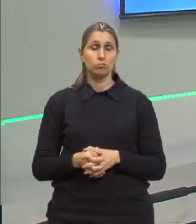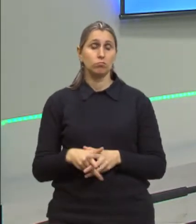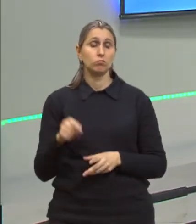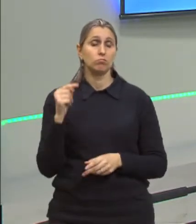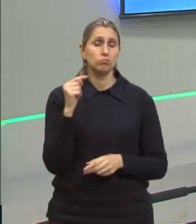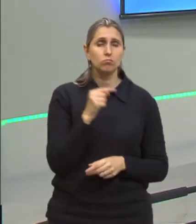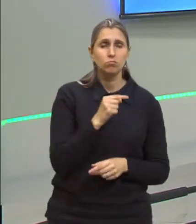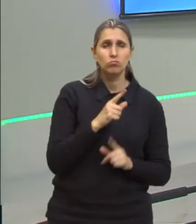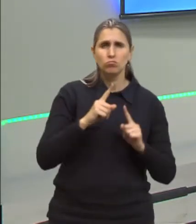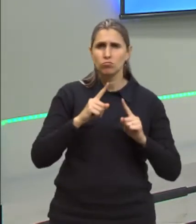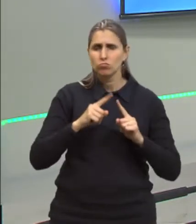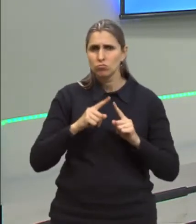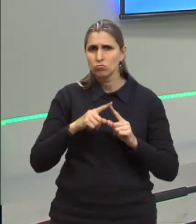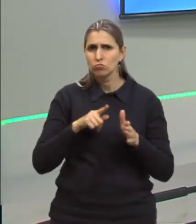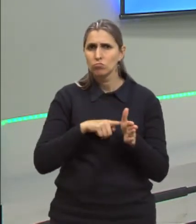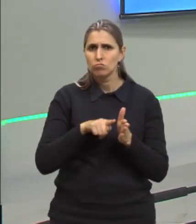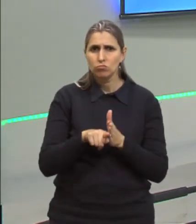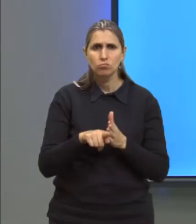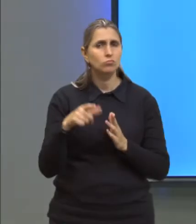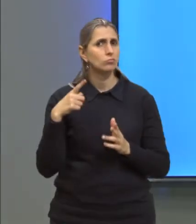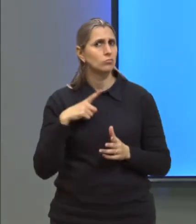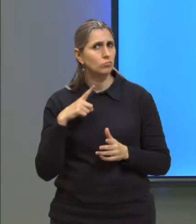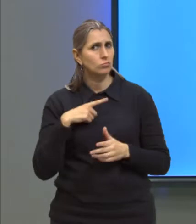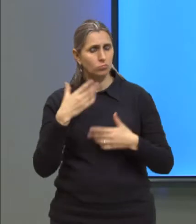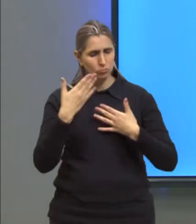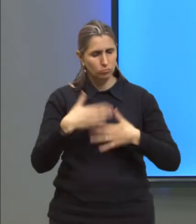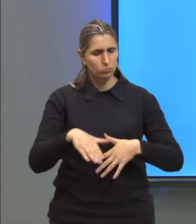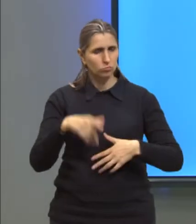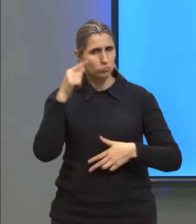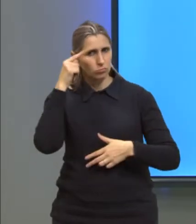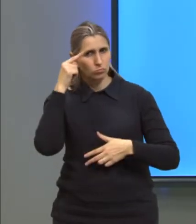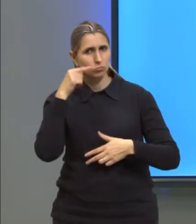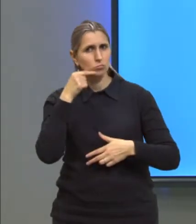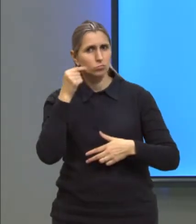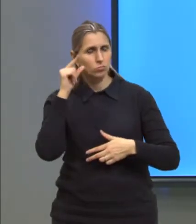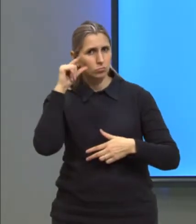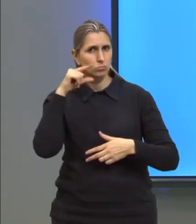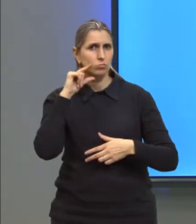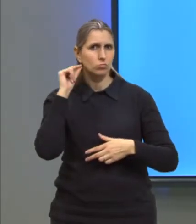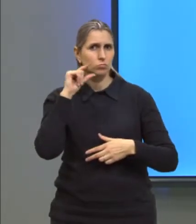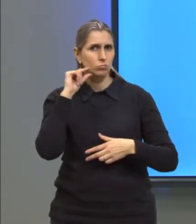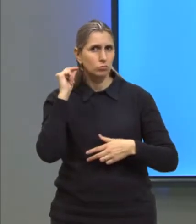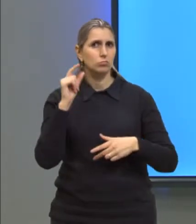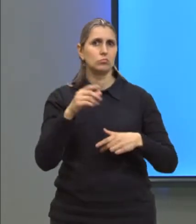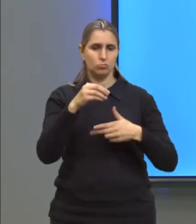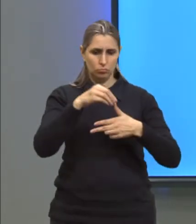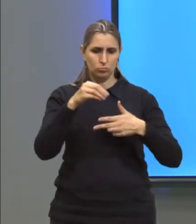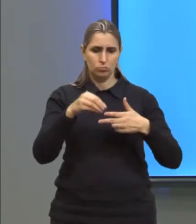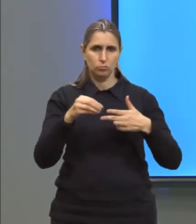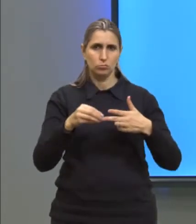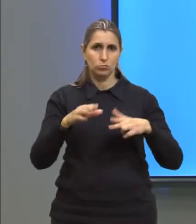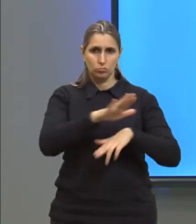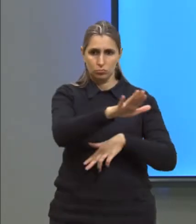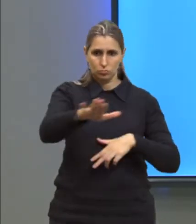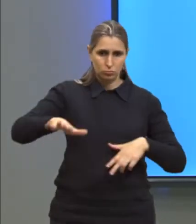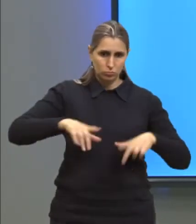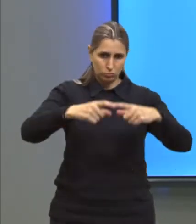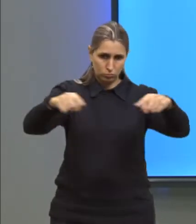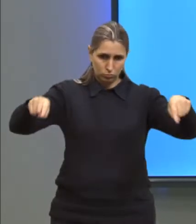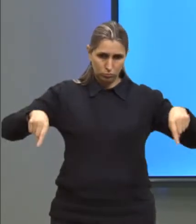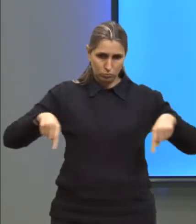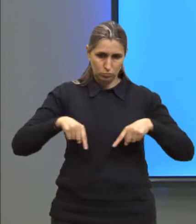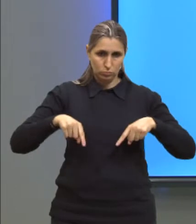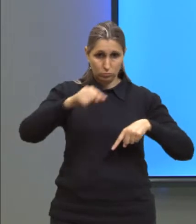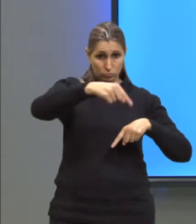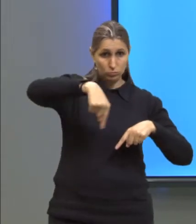Esse é um tipo de questão que sempre cai em provas de vestibulares e Enem. é a questão da chapa perfurada. Porque